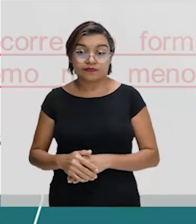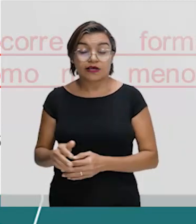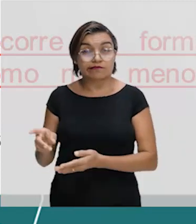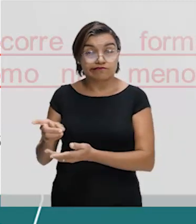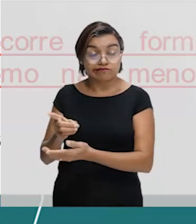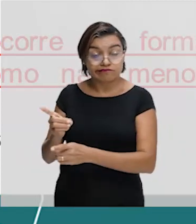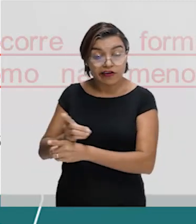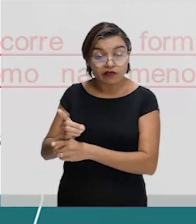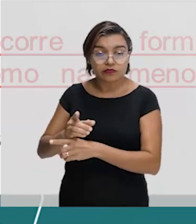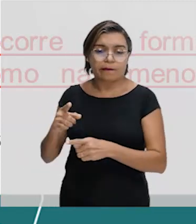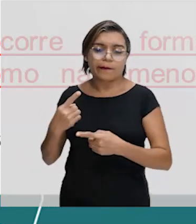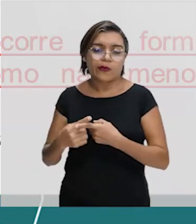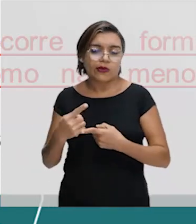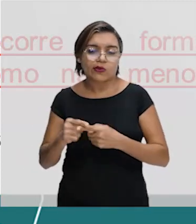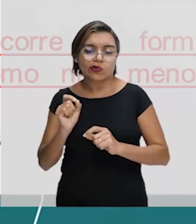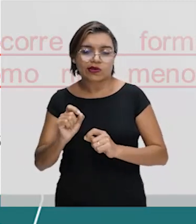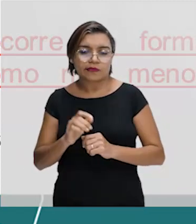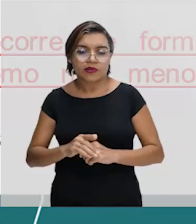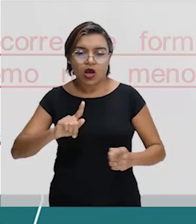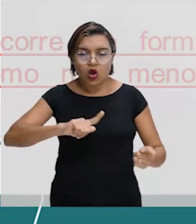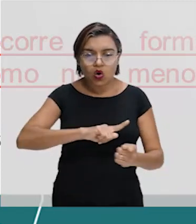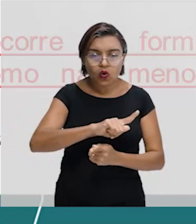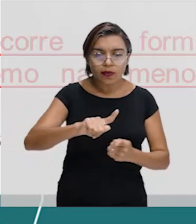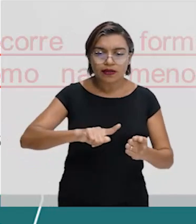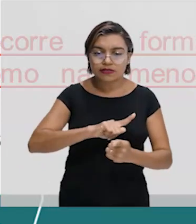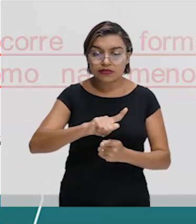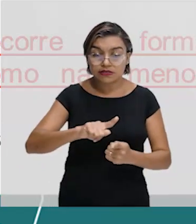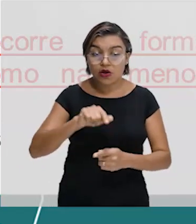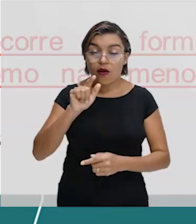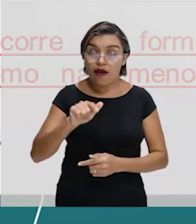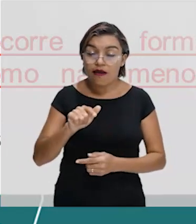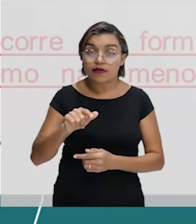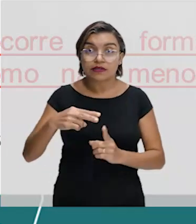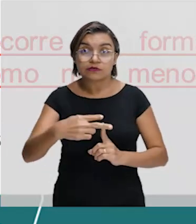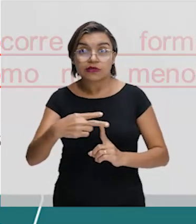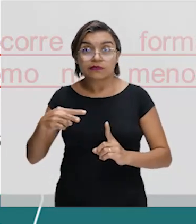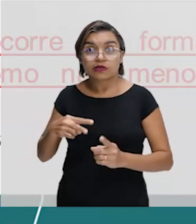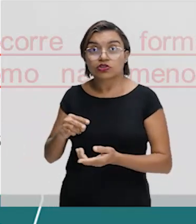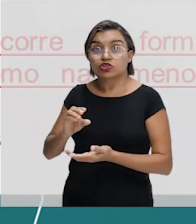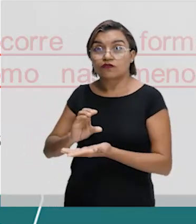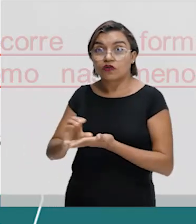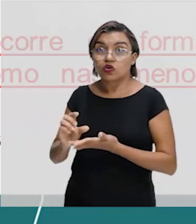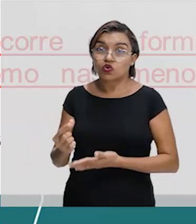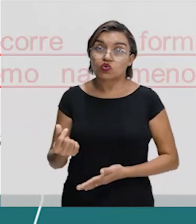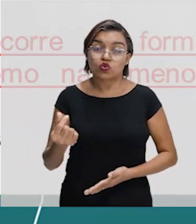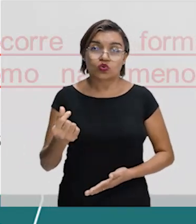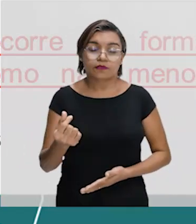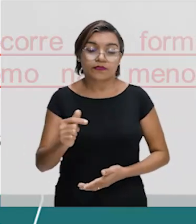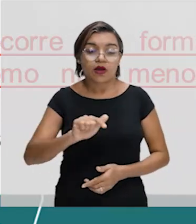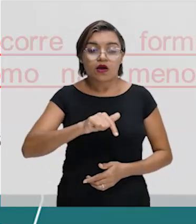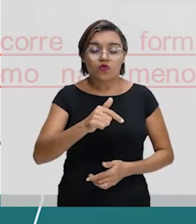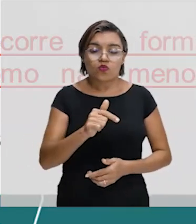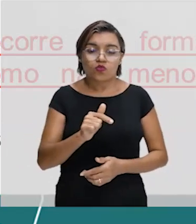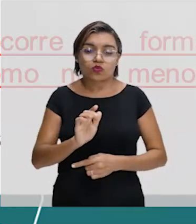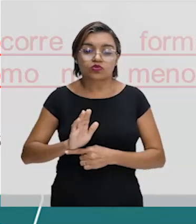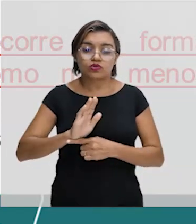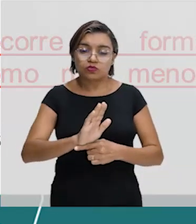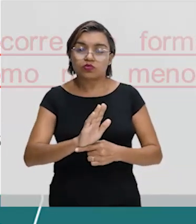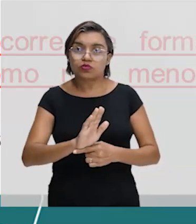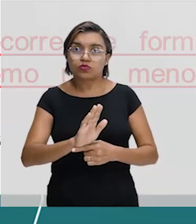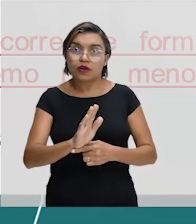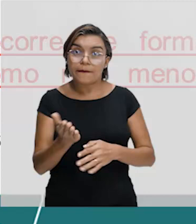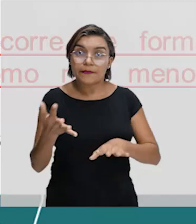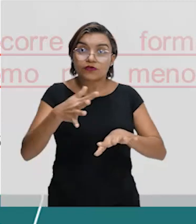expandir no mundo, mas ela leva em consideração a perspectiva do lucro. Aqueles que contribuem mais fortemente para essa esfera são incluídos